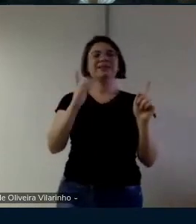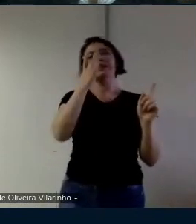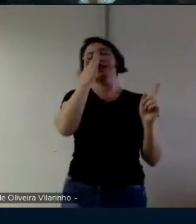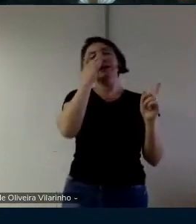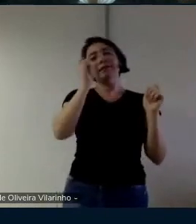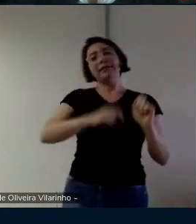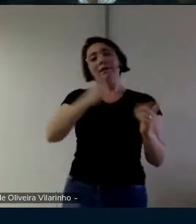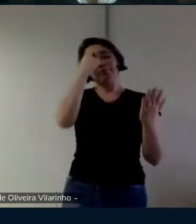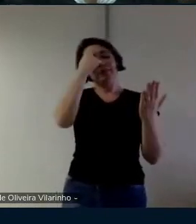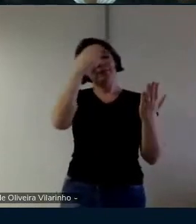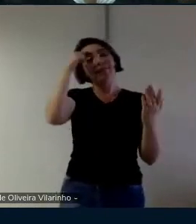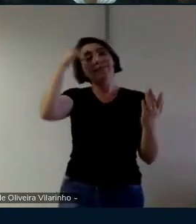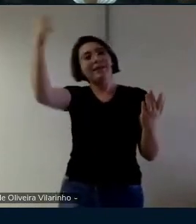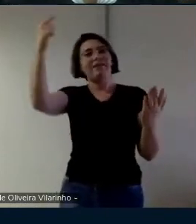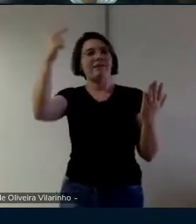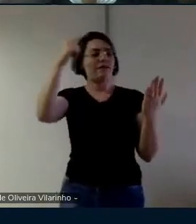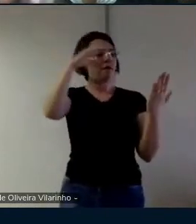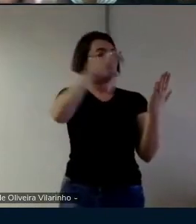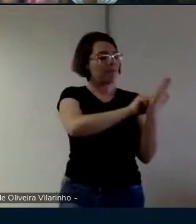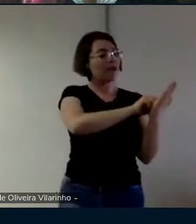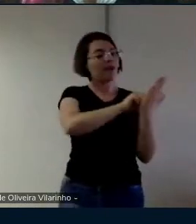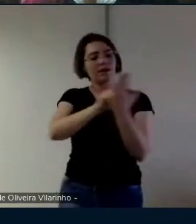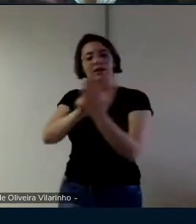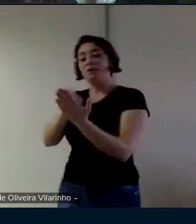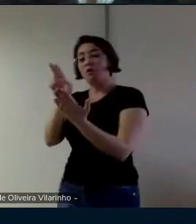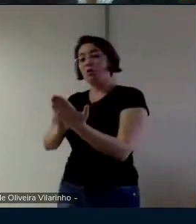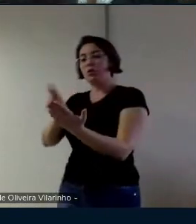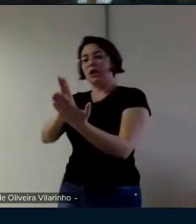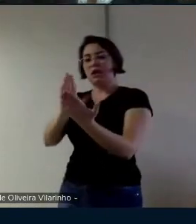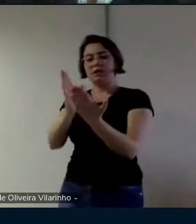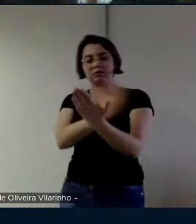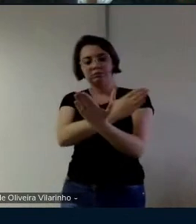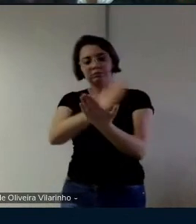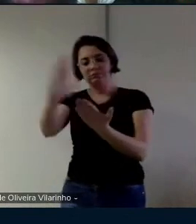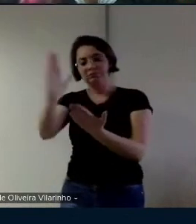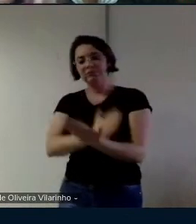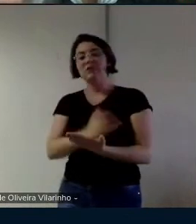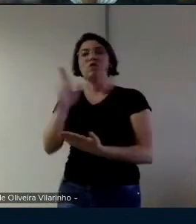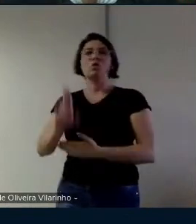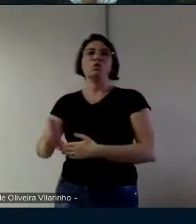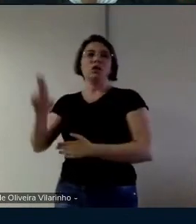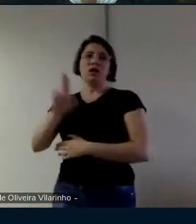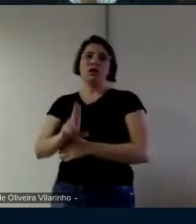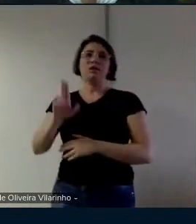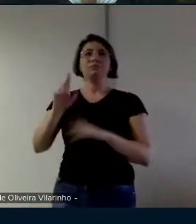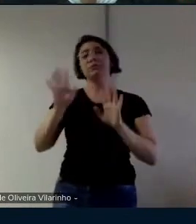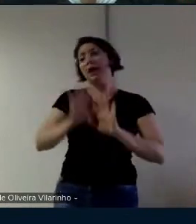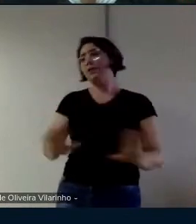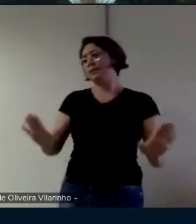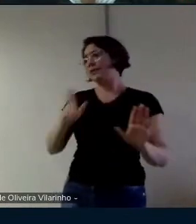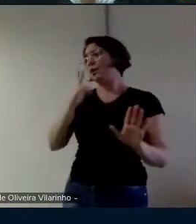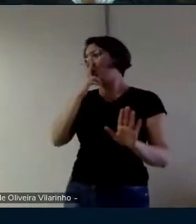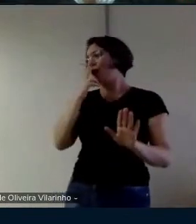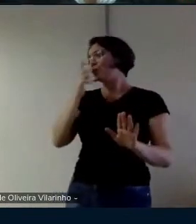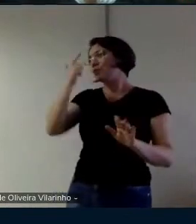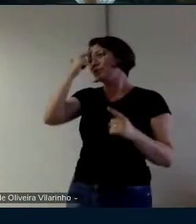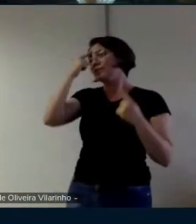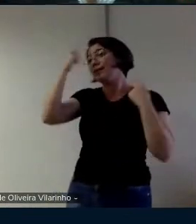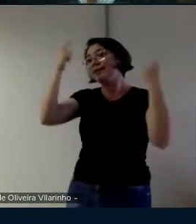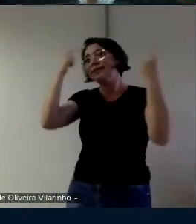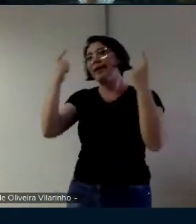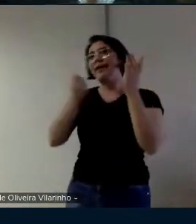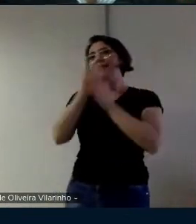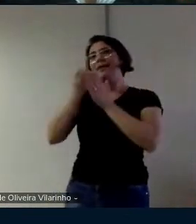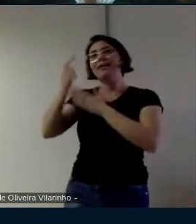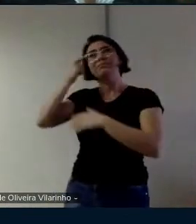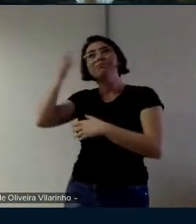sugestão que é dada eu acho que o passo seguinte fica mais fácil e a gente está exatamente nesse momento que precisa criar material